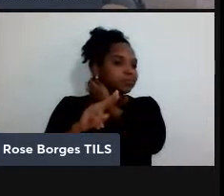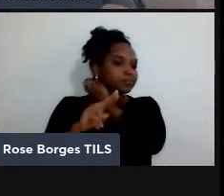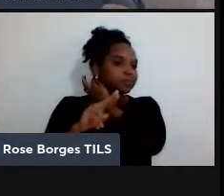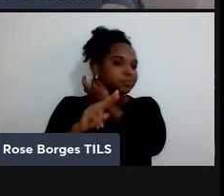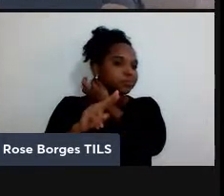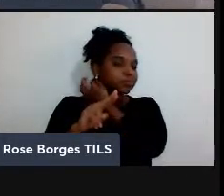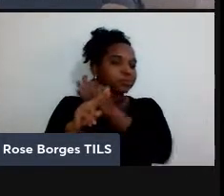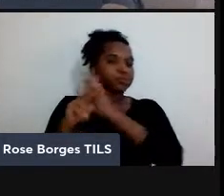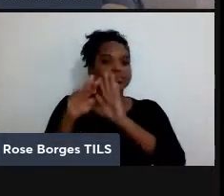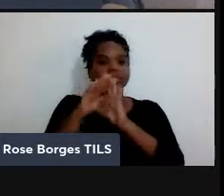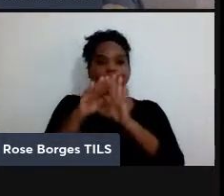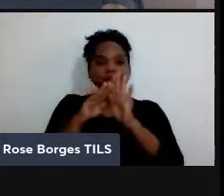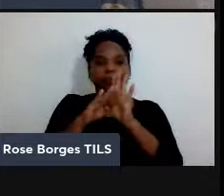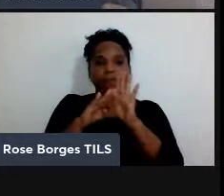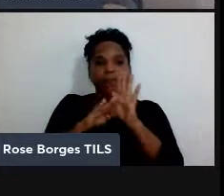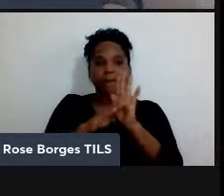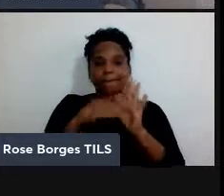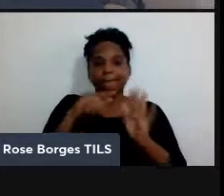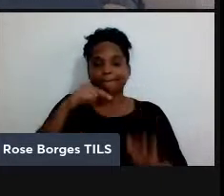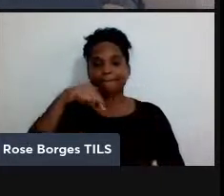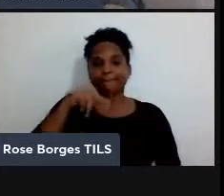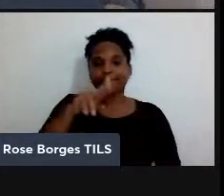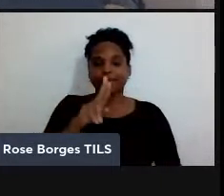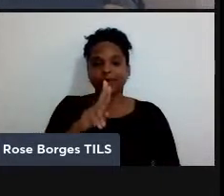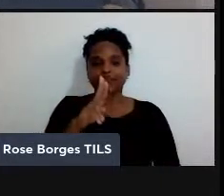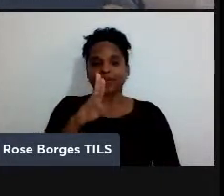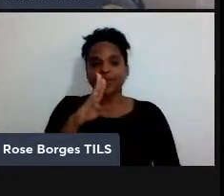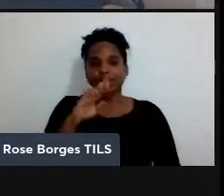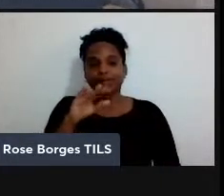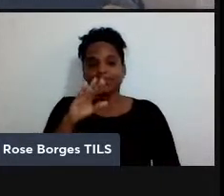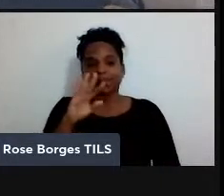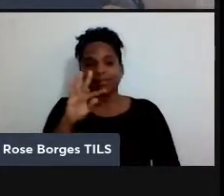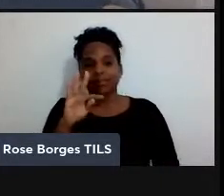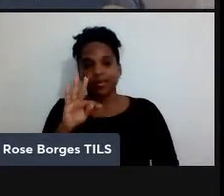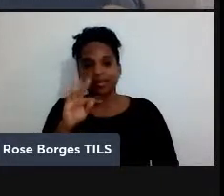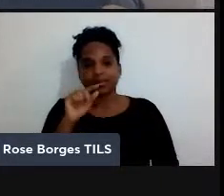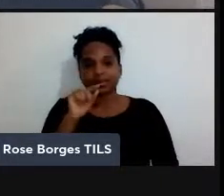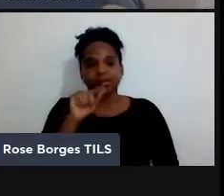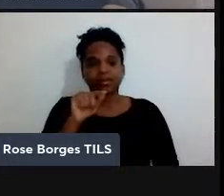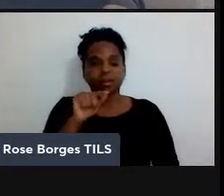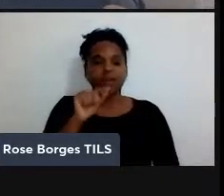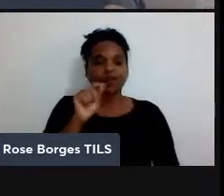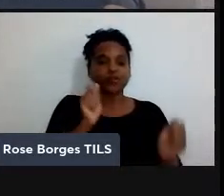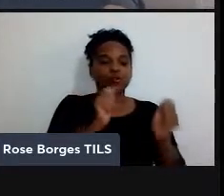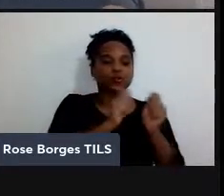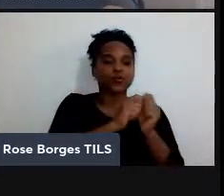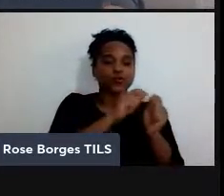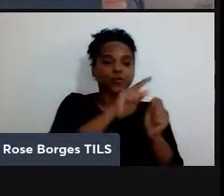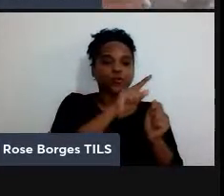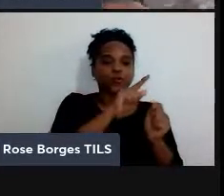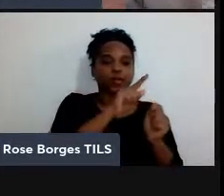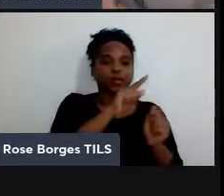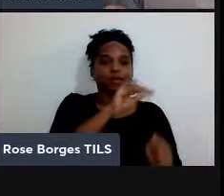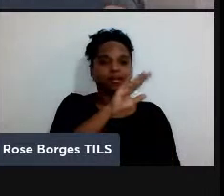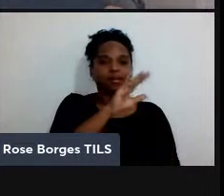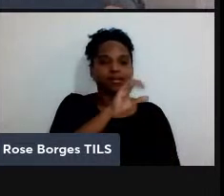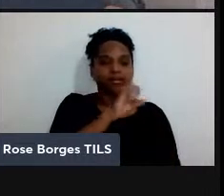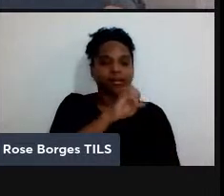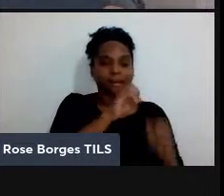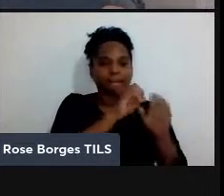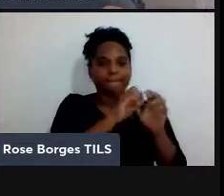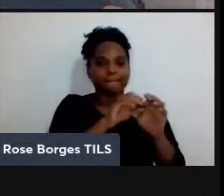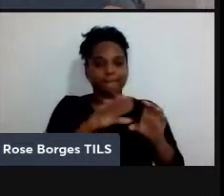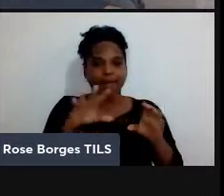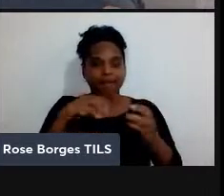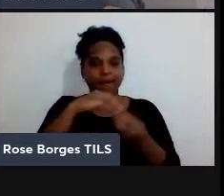O qubit que está em posse dele, mas que está emaranhado com a Alice. Então, ele está teleportando o emaranhamento que